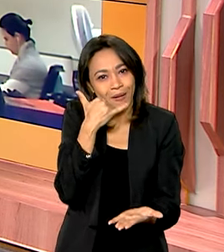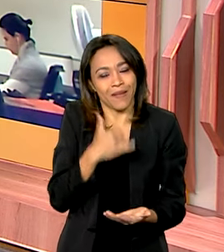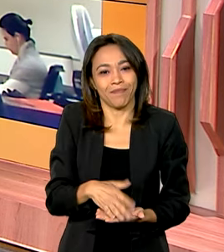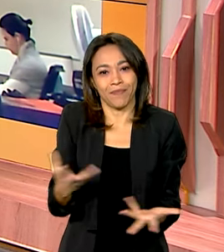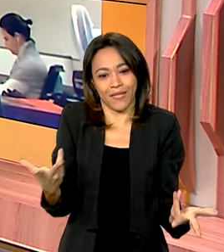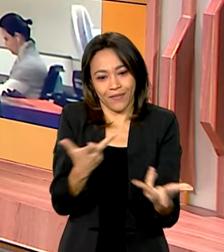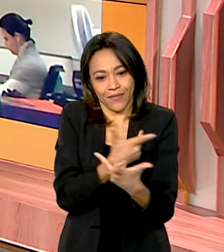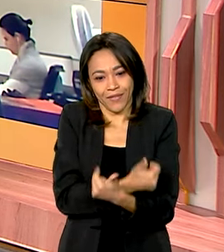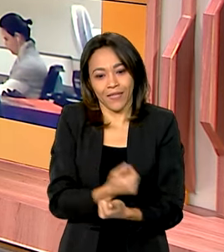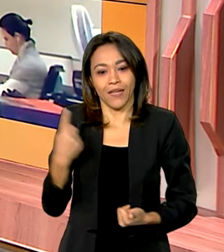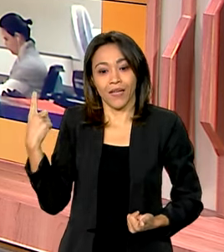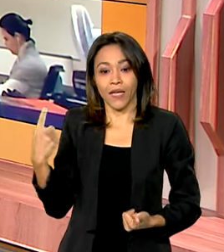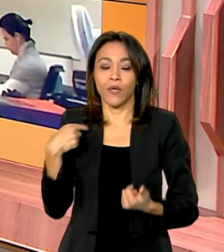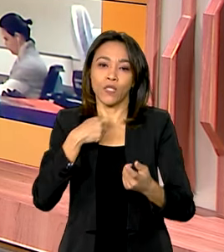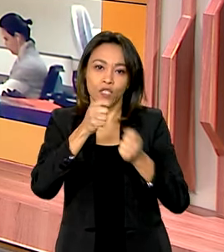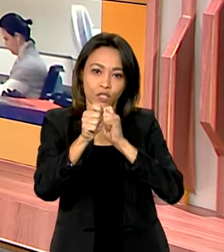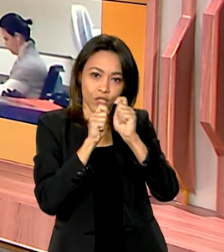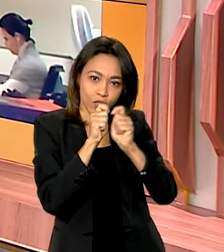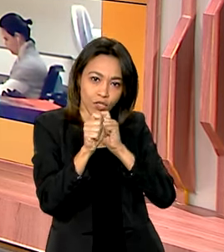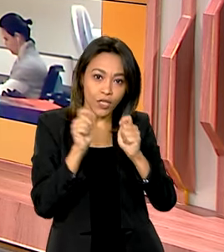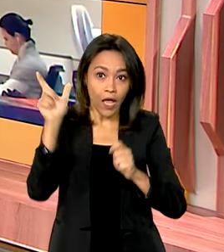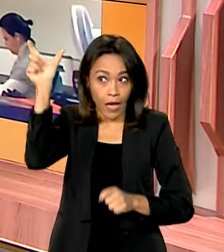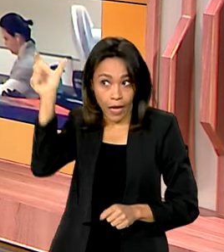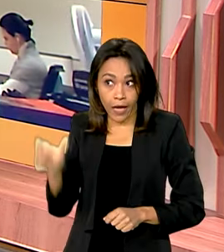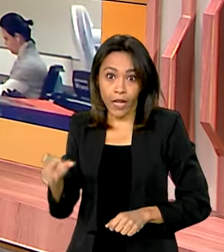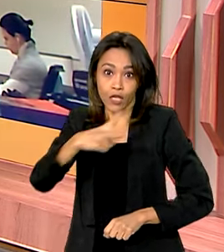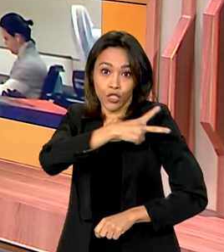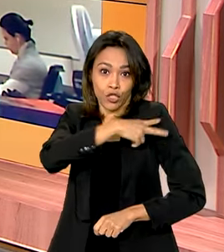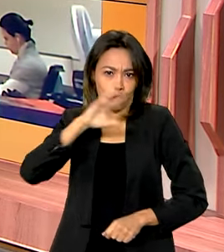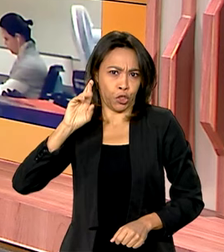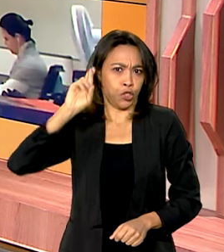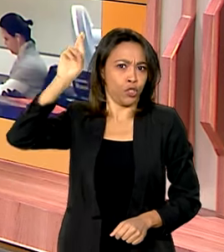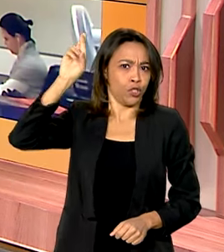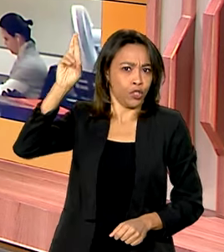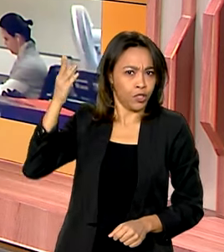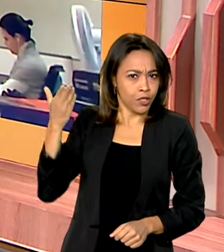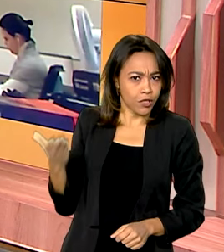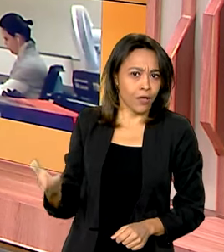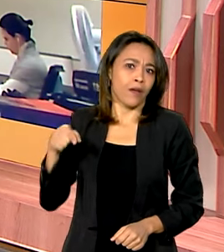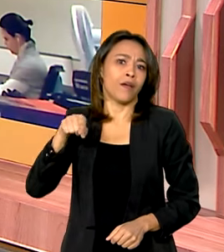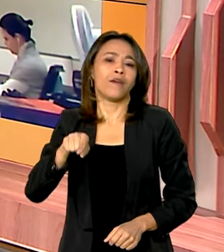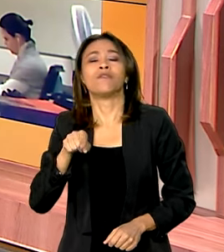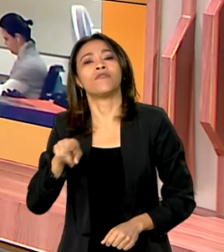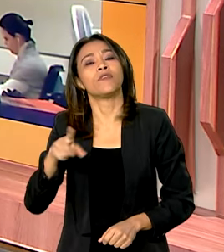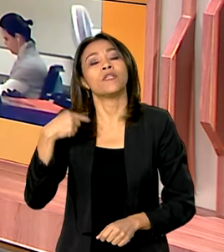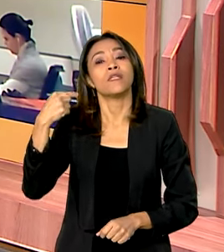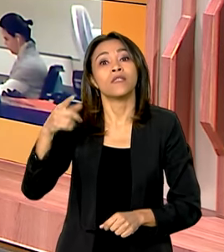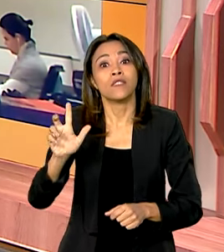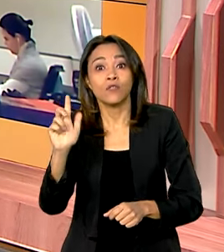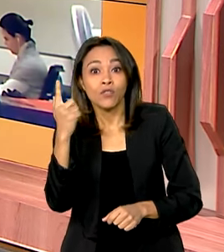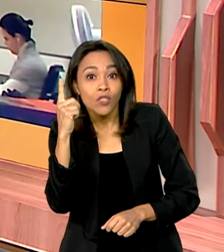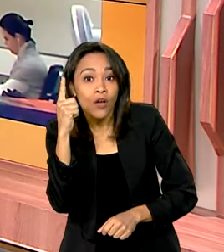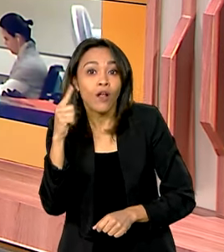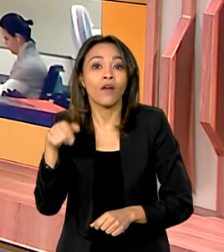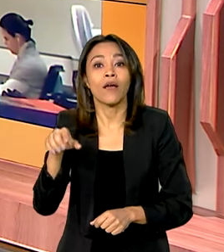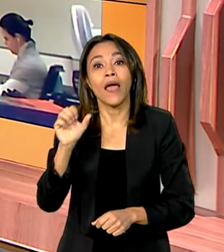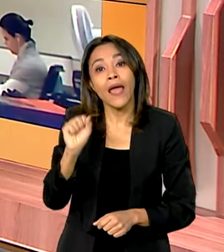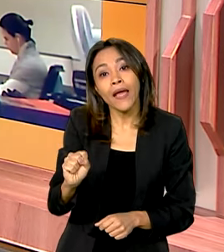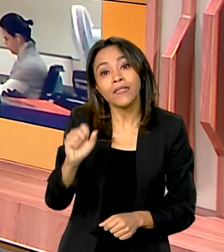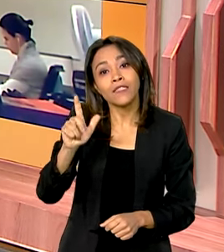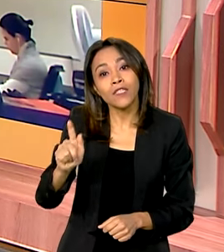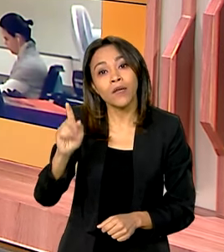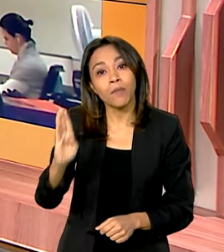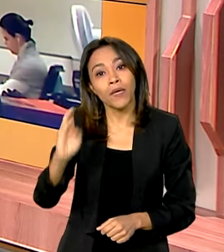Tiago Antonelli, ele que é chefe da Divisão de Geologia Aplicada do Serviço Geológico do Brasil, SGB.